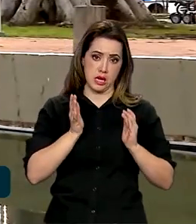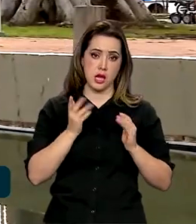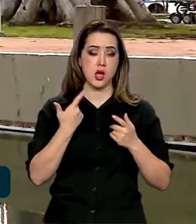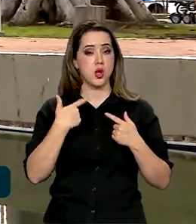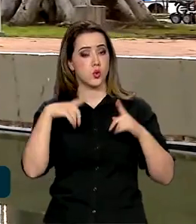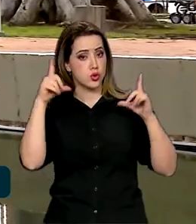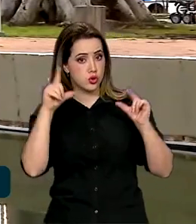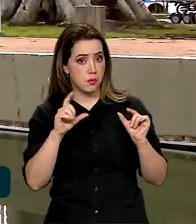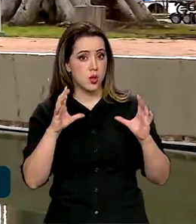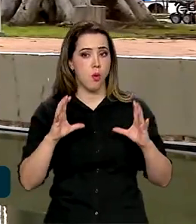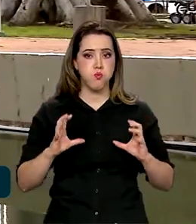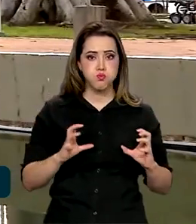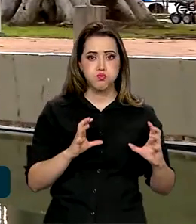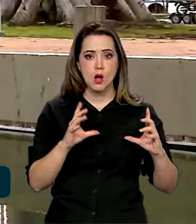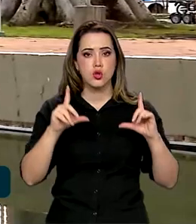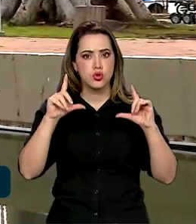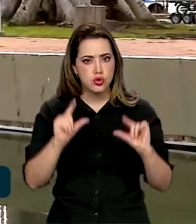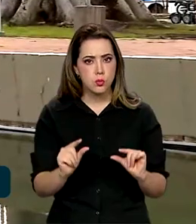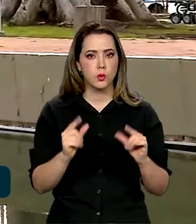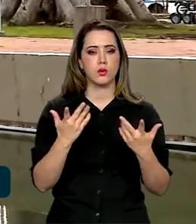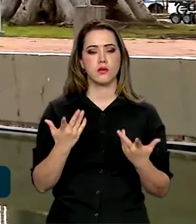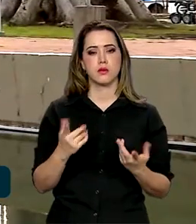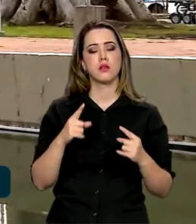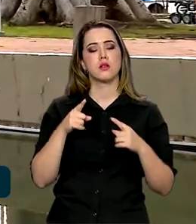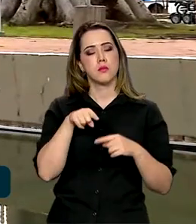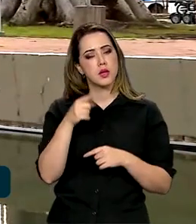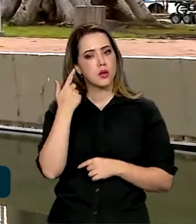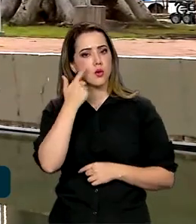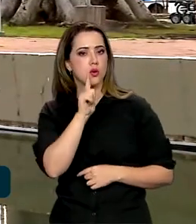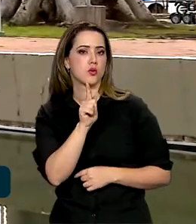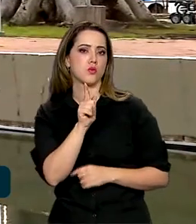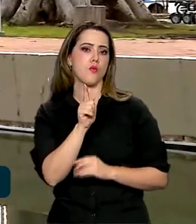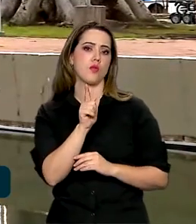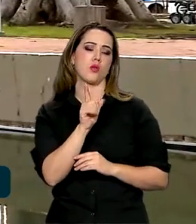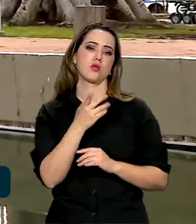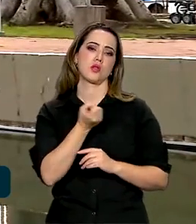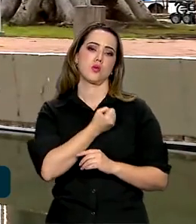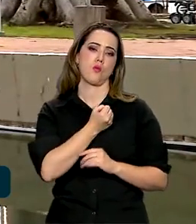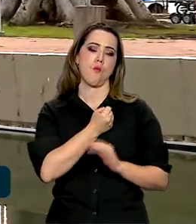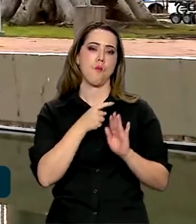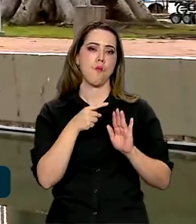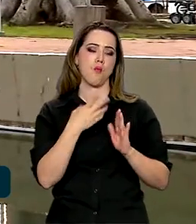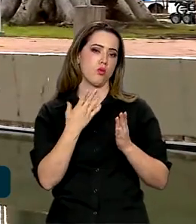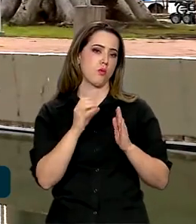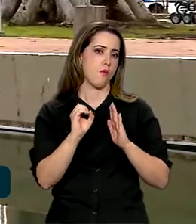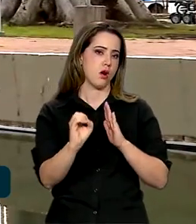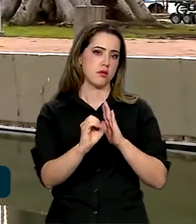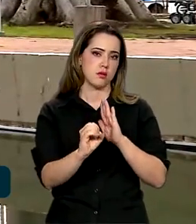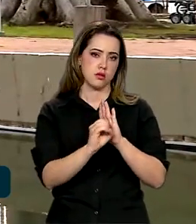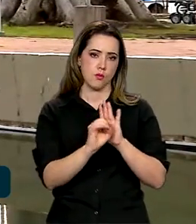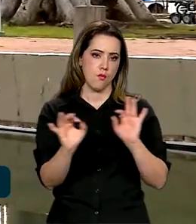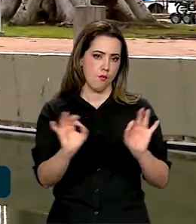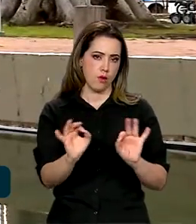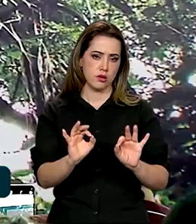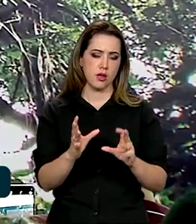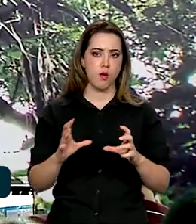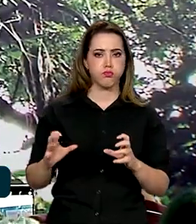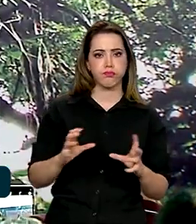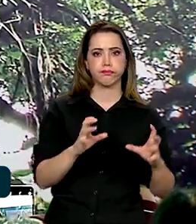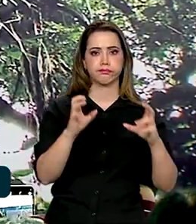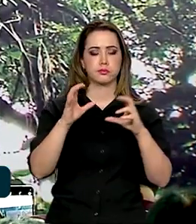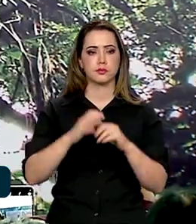descarbonização de suas economias para atingir a neutralidade de emissões de gases de efeito estufa.